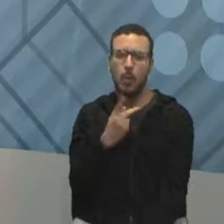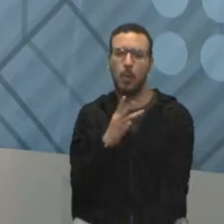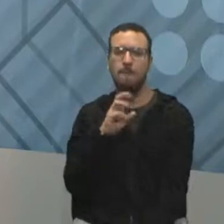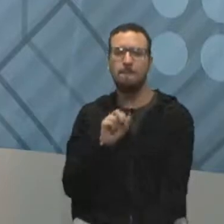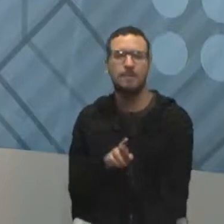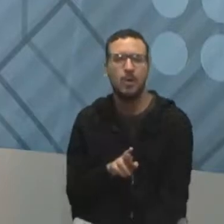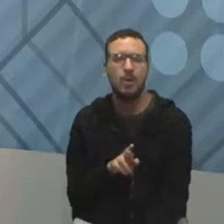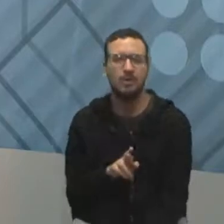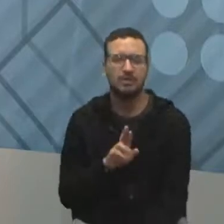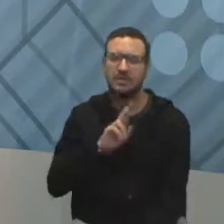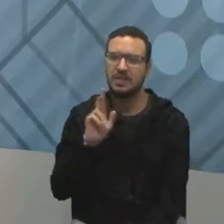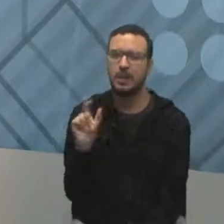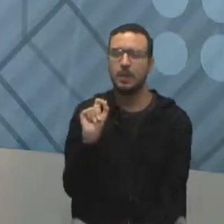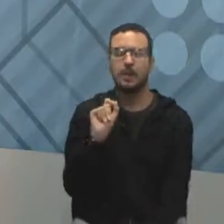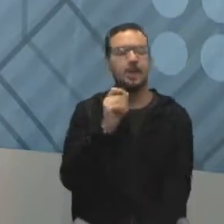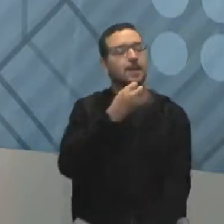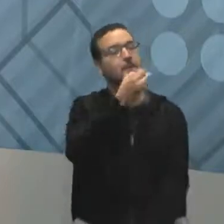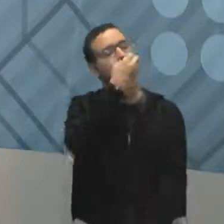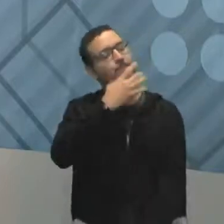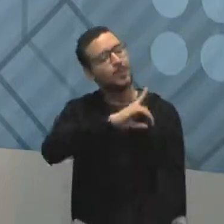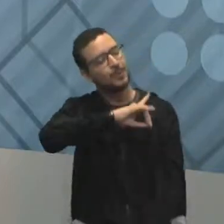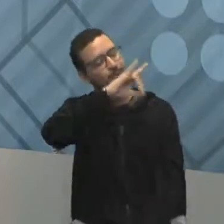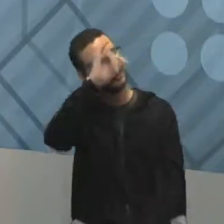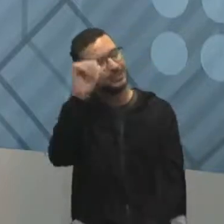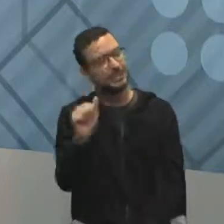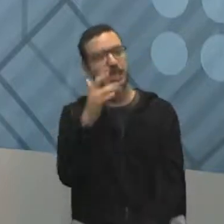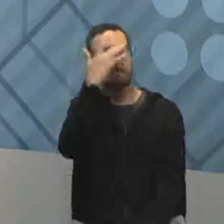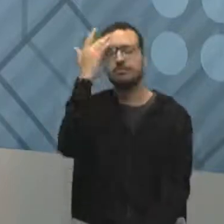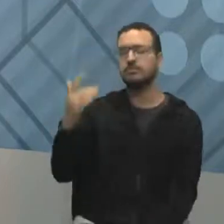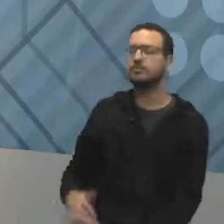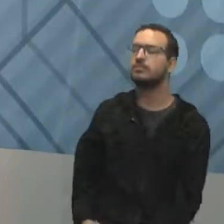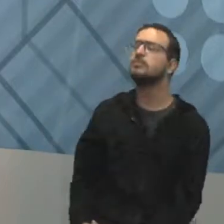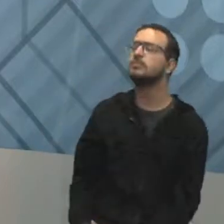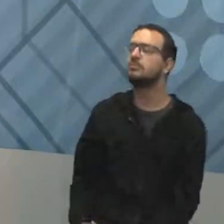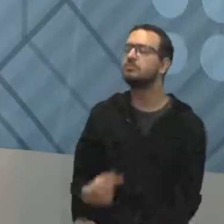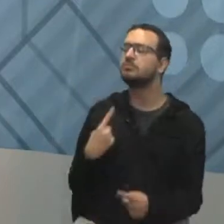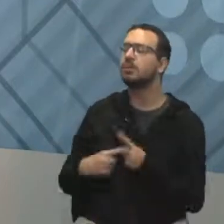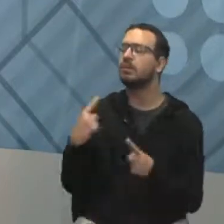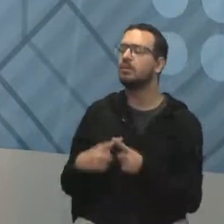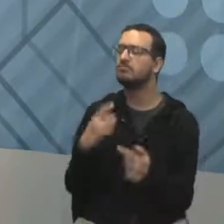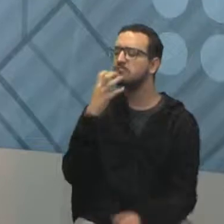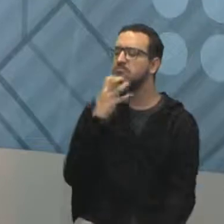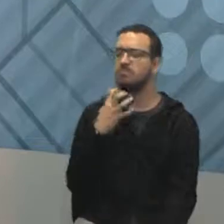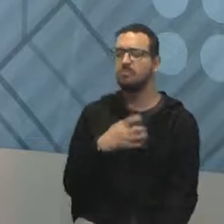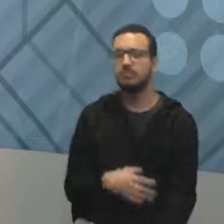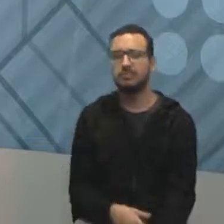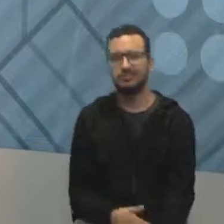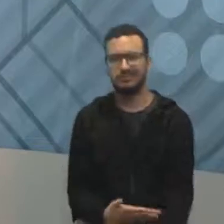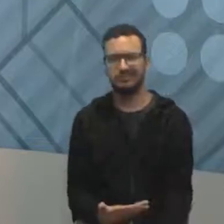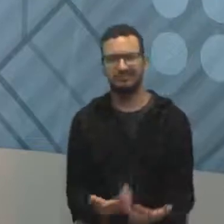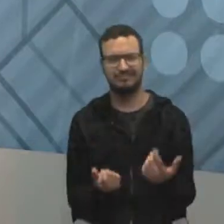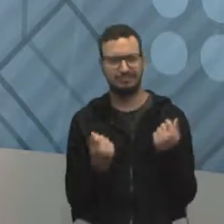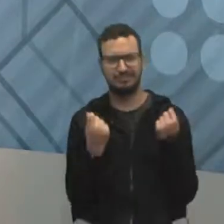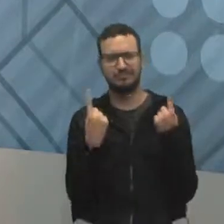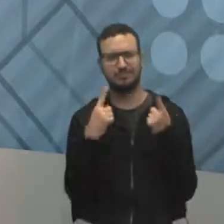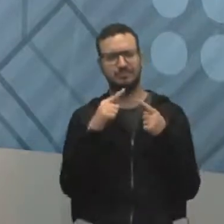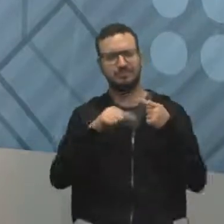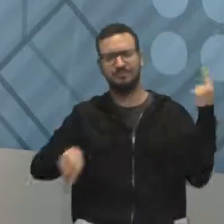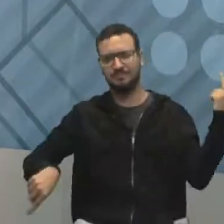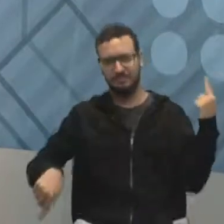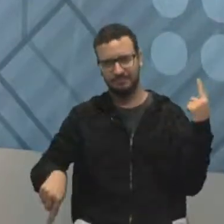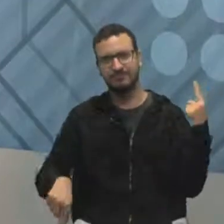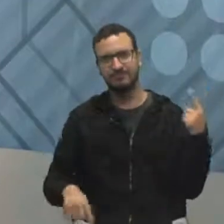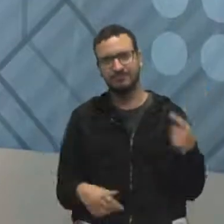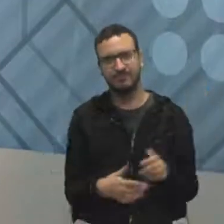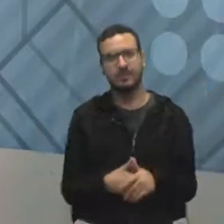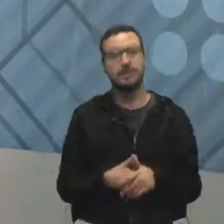Outra coisa é falar bom dia e a pessoa falar bom dia por quê? Né? Isso não cabe mais no nosso mundo de hoje, tá bom?